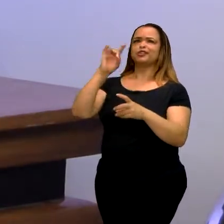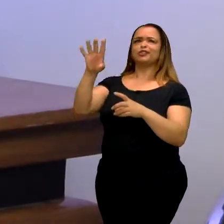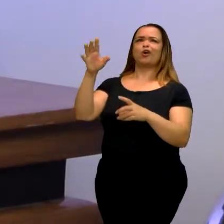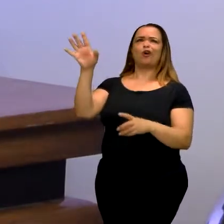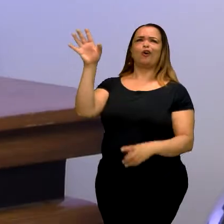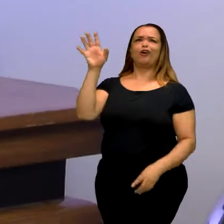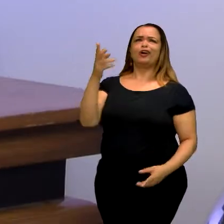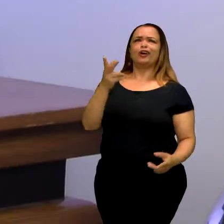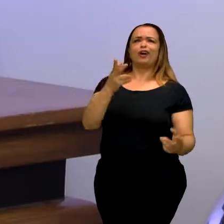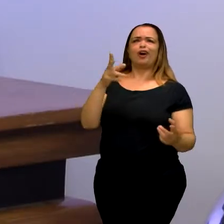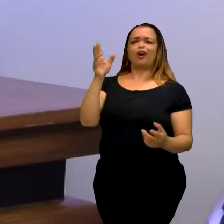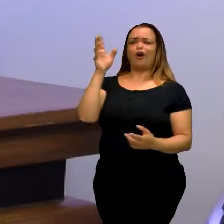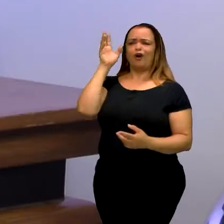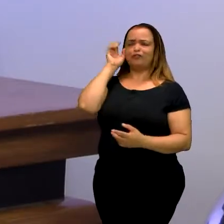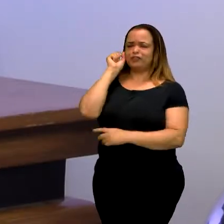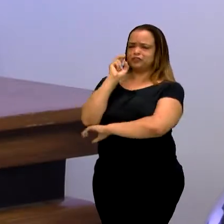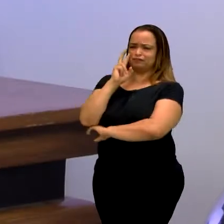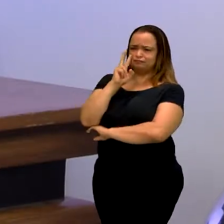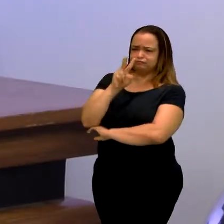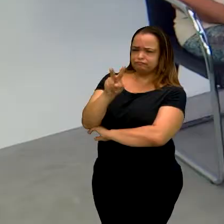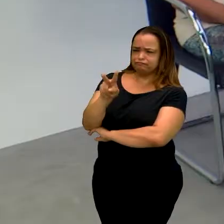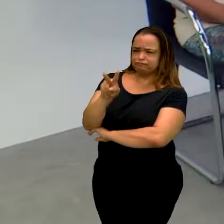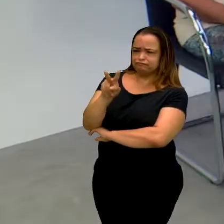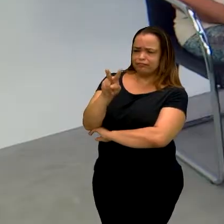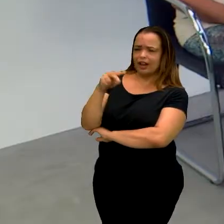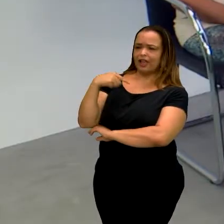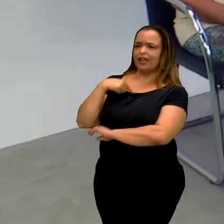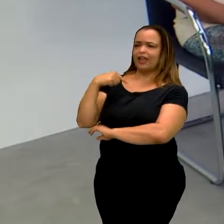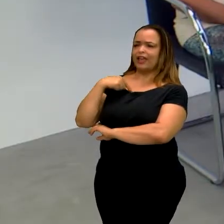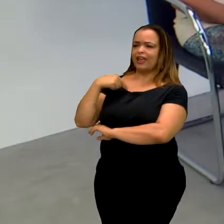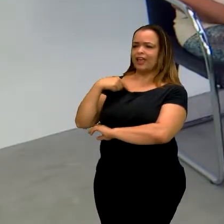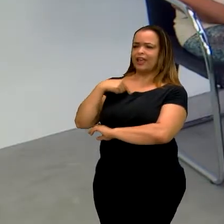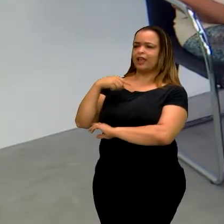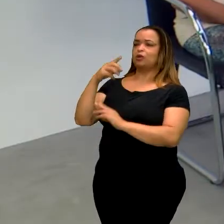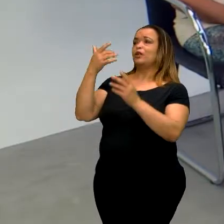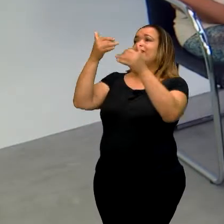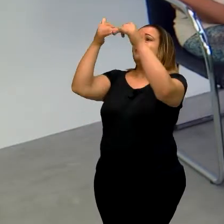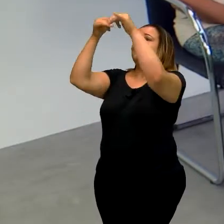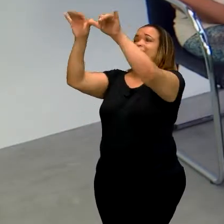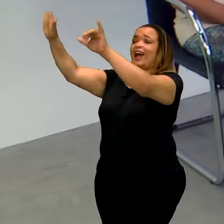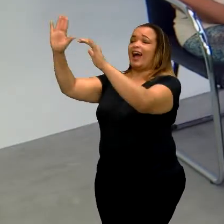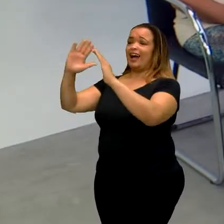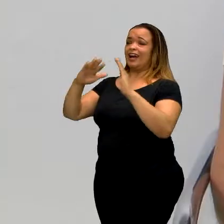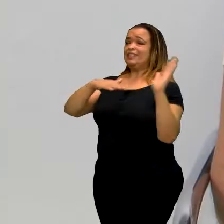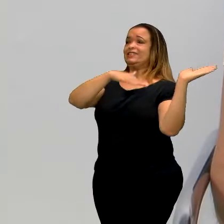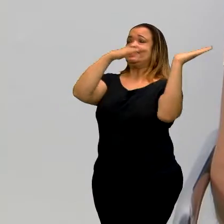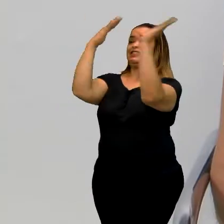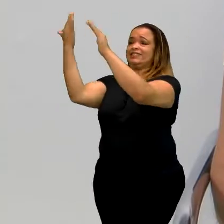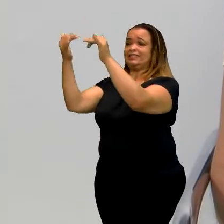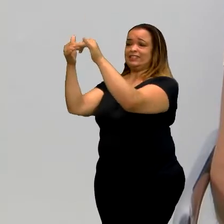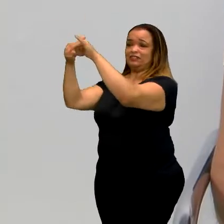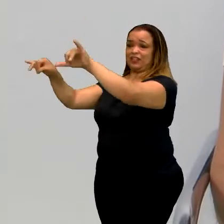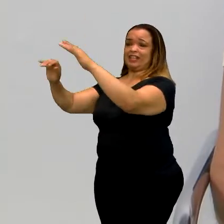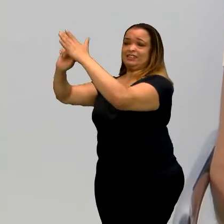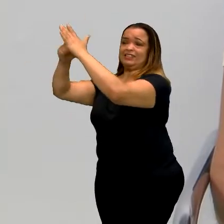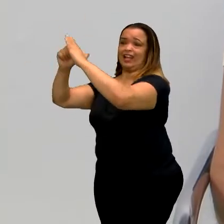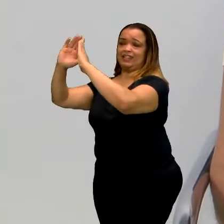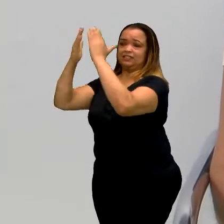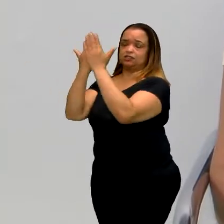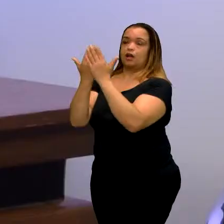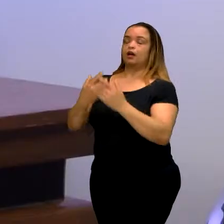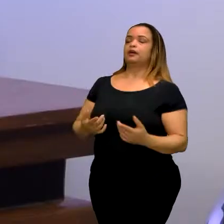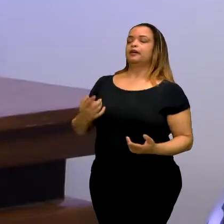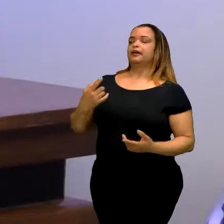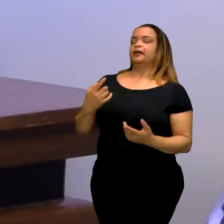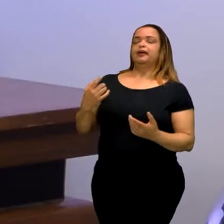E aí, porque eu não queria ficar numa escola que regime de internato. E aí, nos primeiros dias, eu sofri